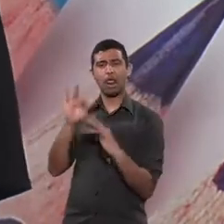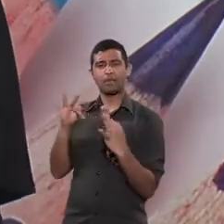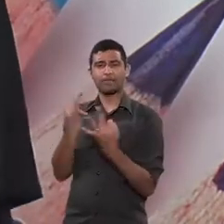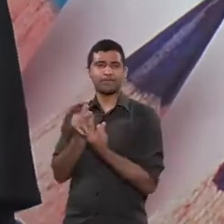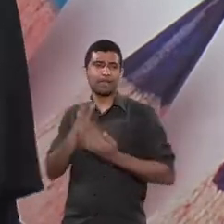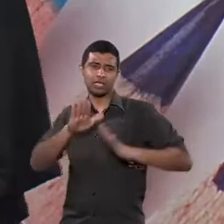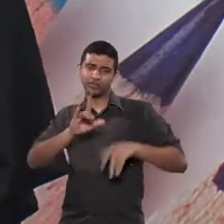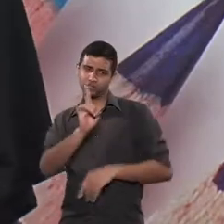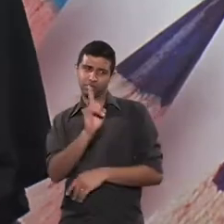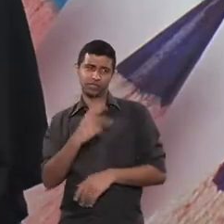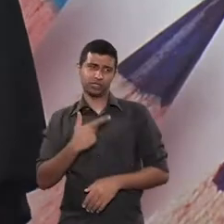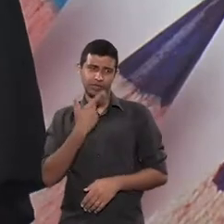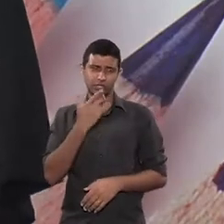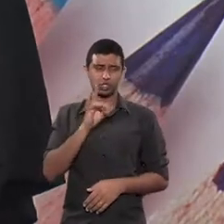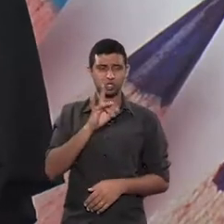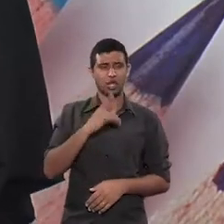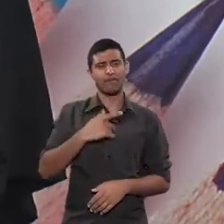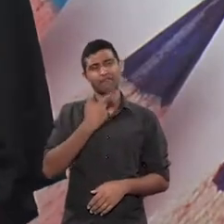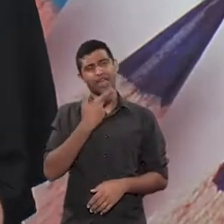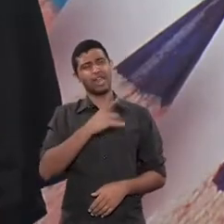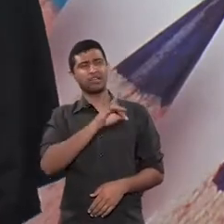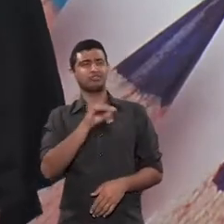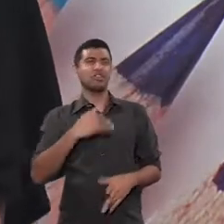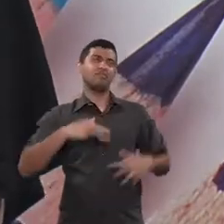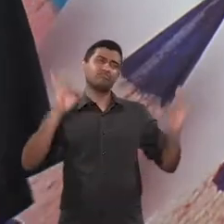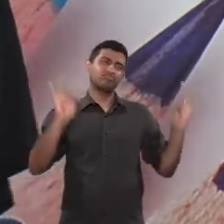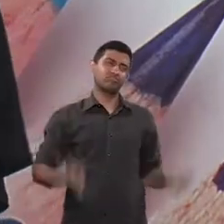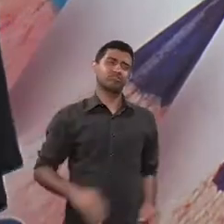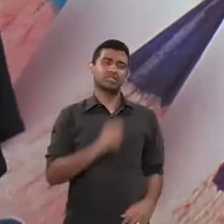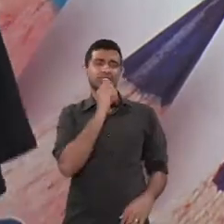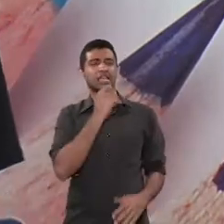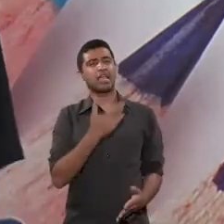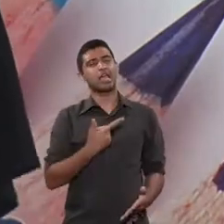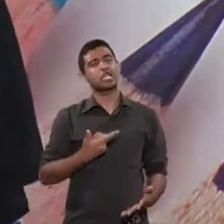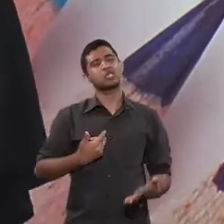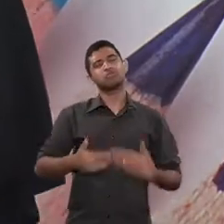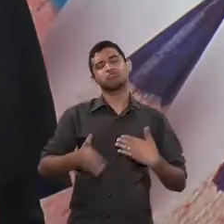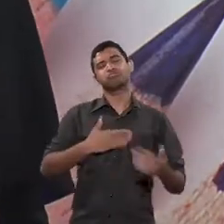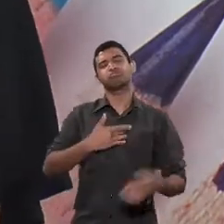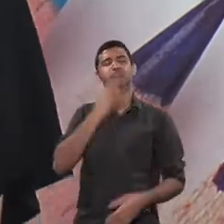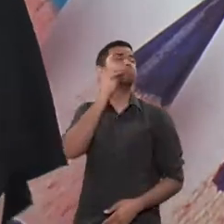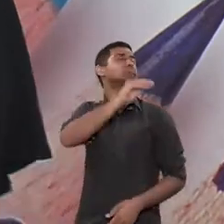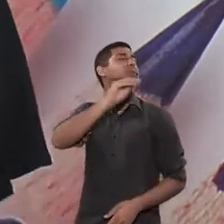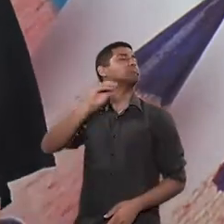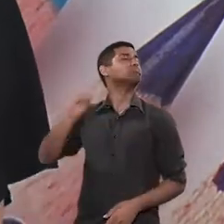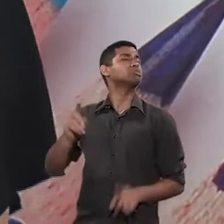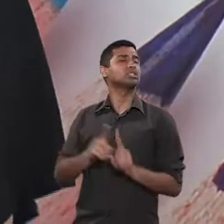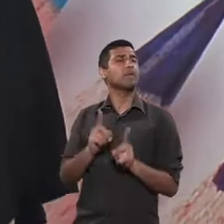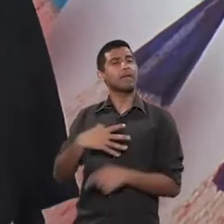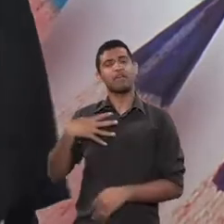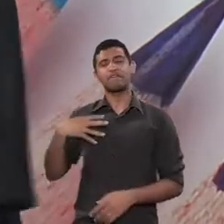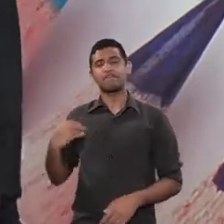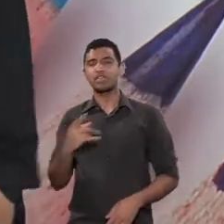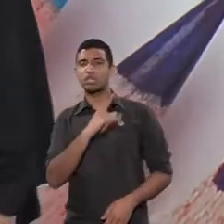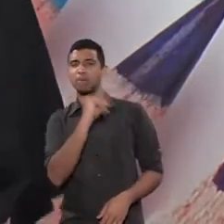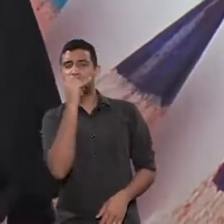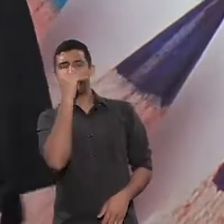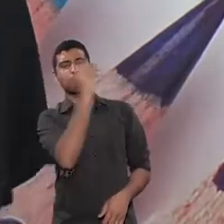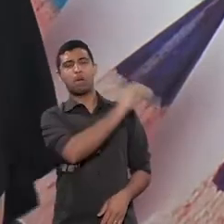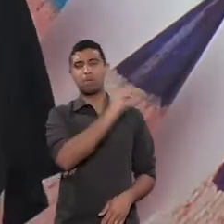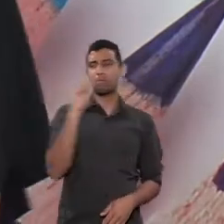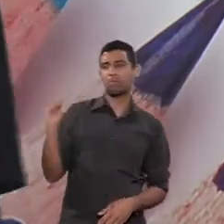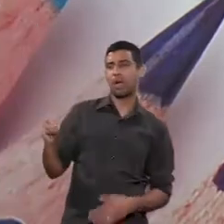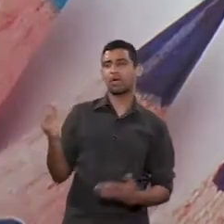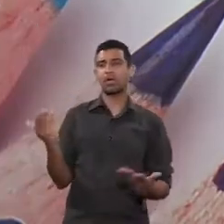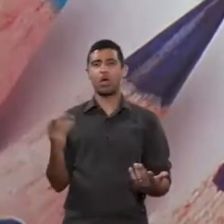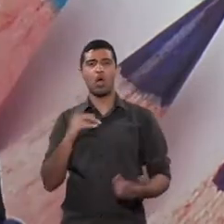não. De repente, é só um dia que eu não estou muito feliz, e daí estou virando a cara para todo mundo e vou virar a cara também para o pai do meu filho.